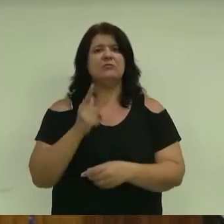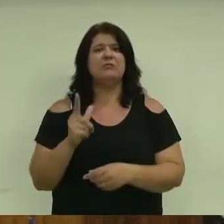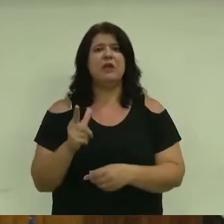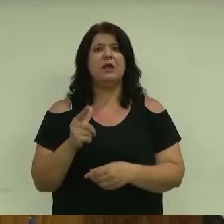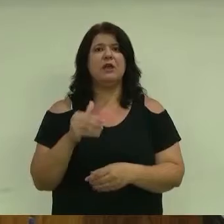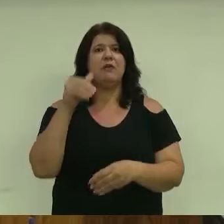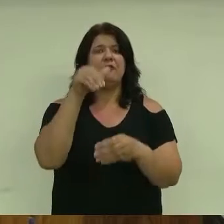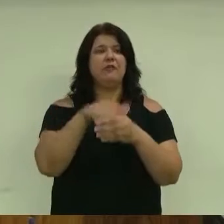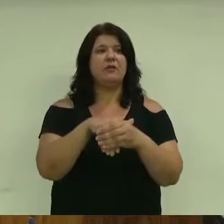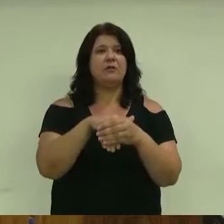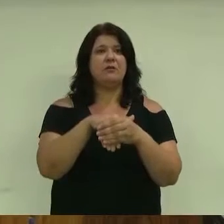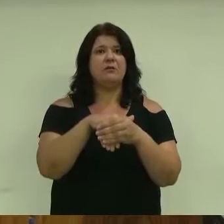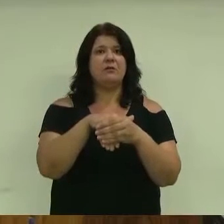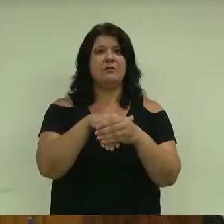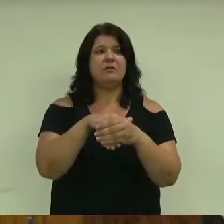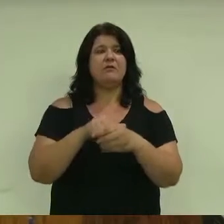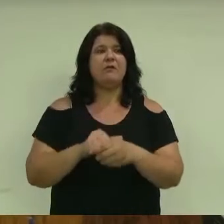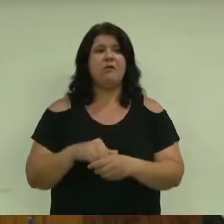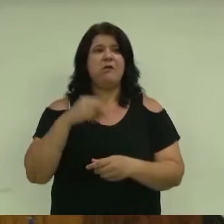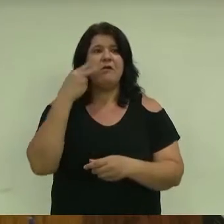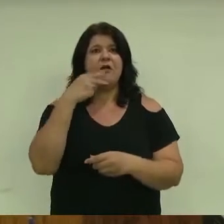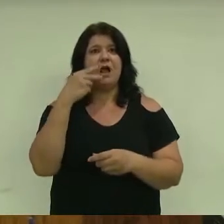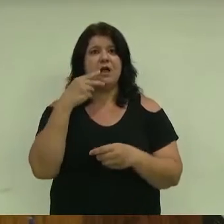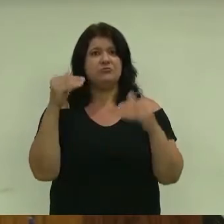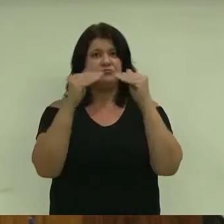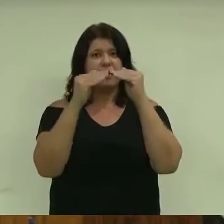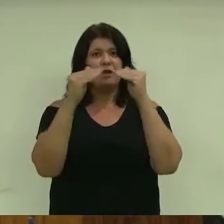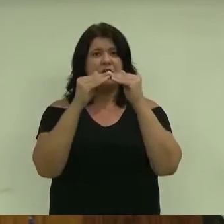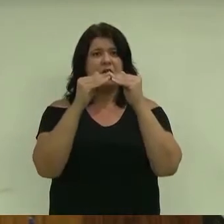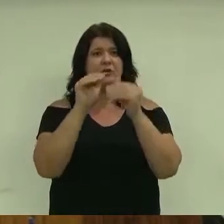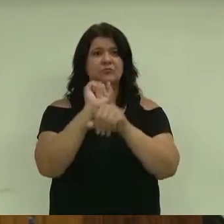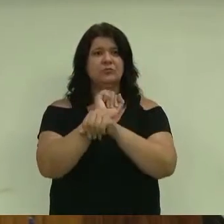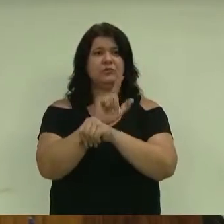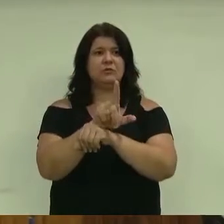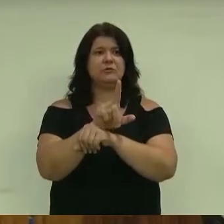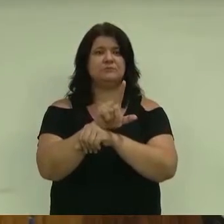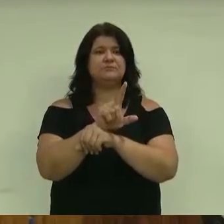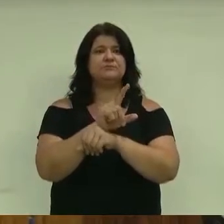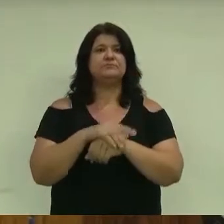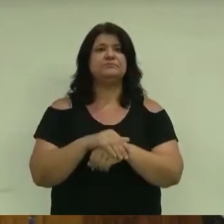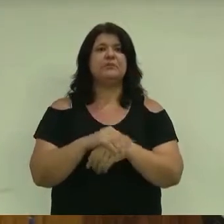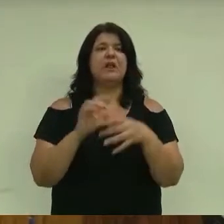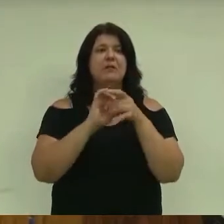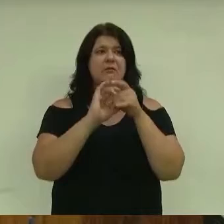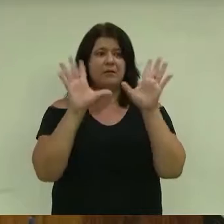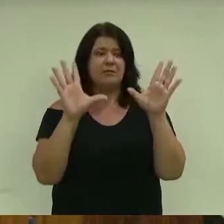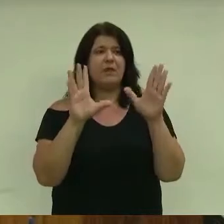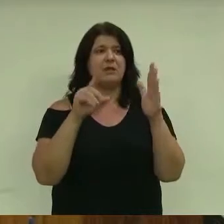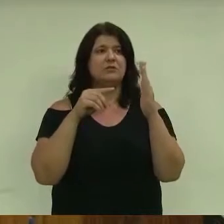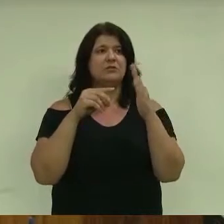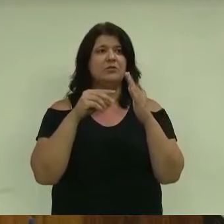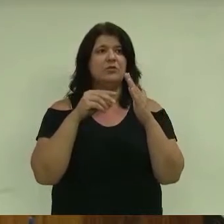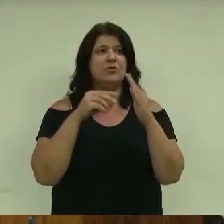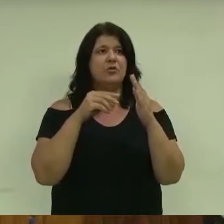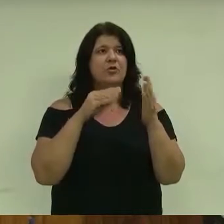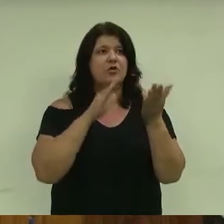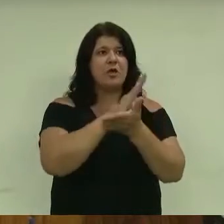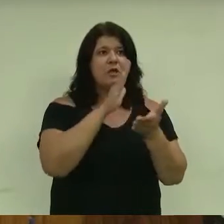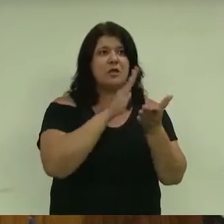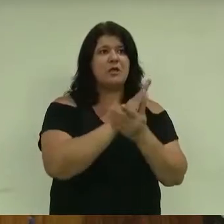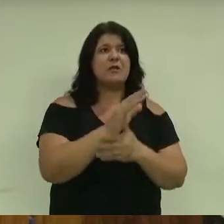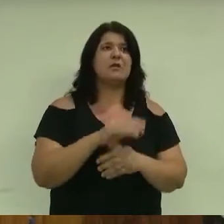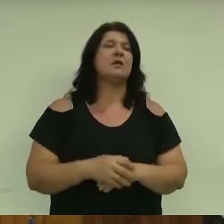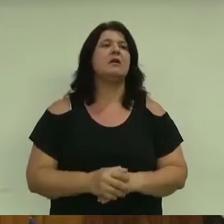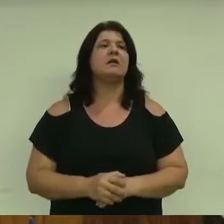em votação. Se os vereadores estiverem de acordo, permaneçam como estão. Aprovado o requerimento de vossa excelência. Obrigado, nobre espalho.